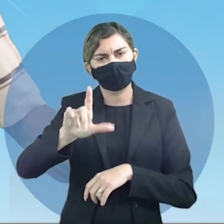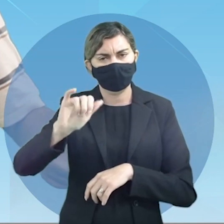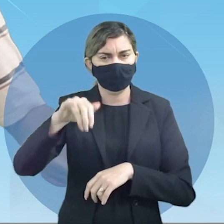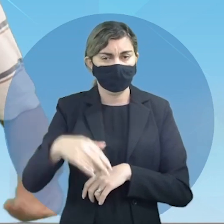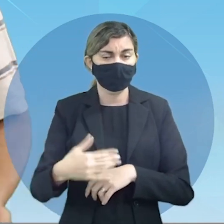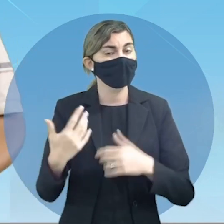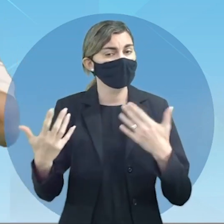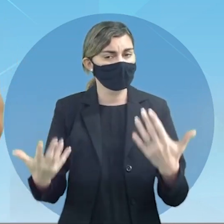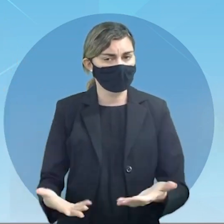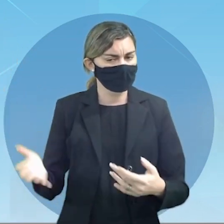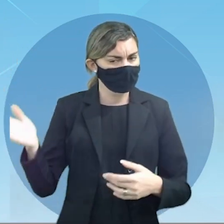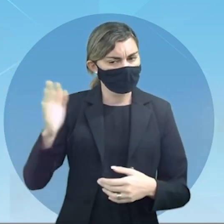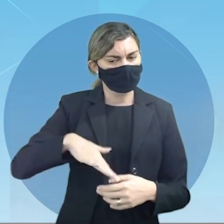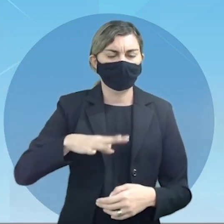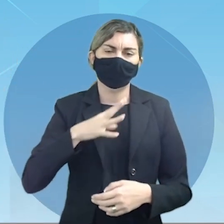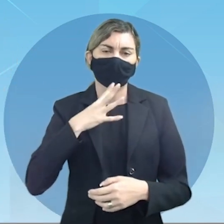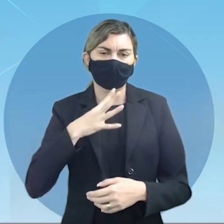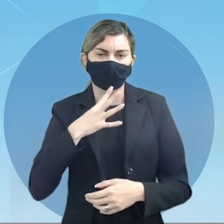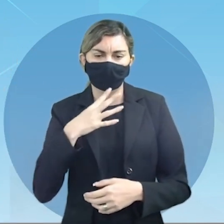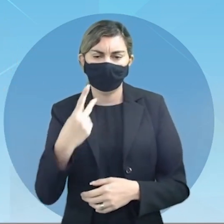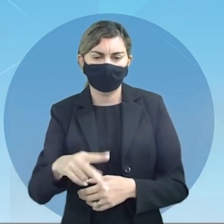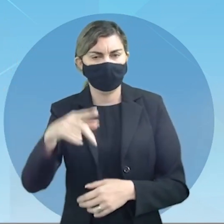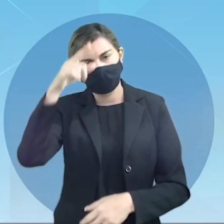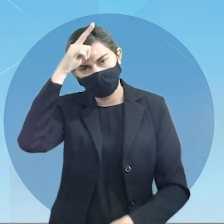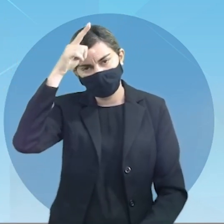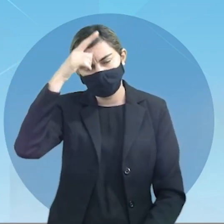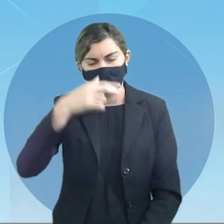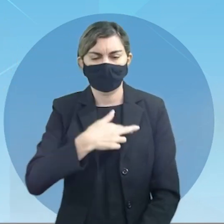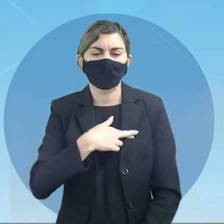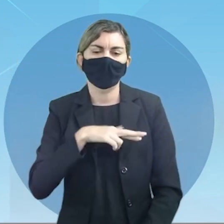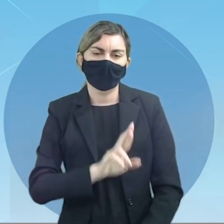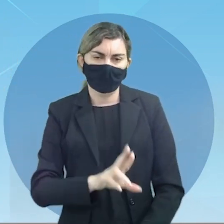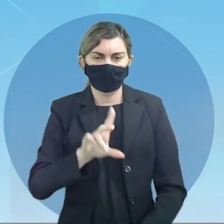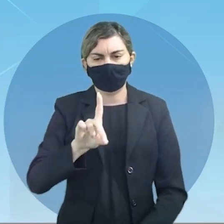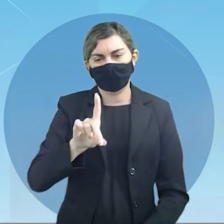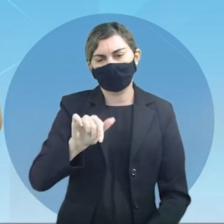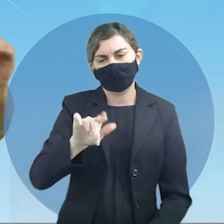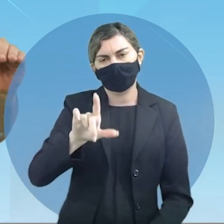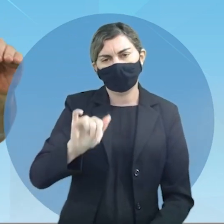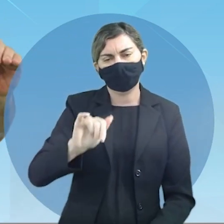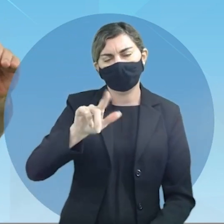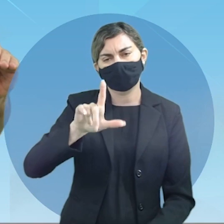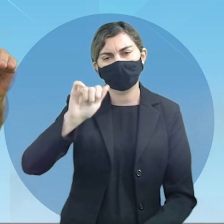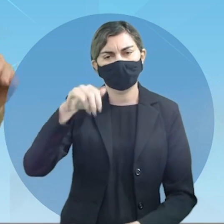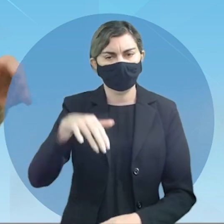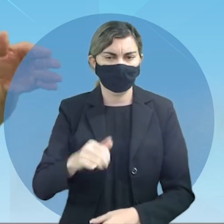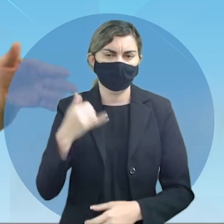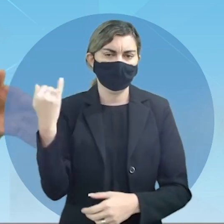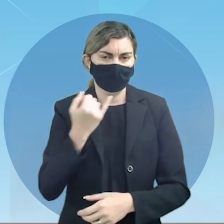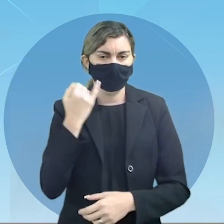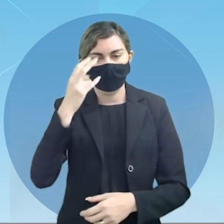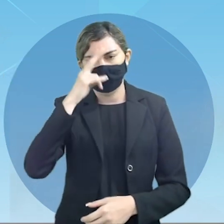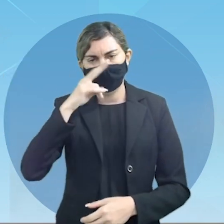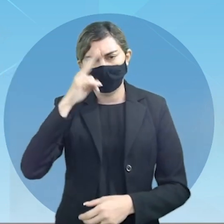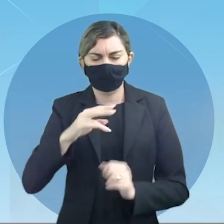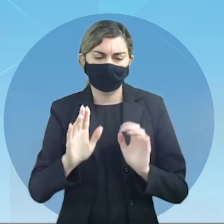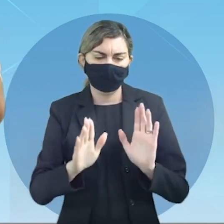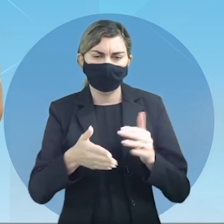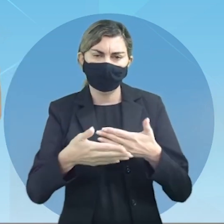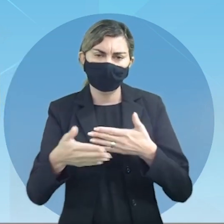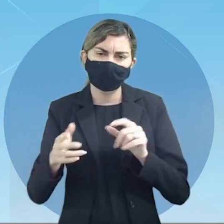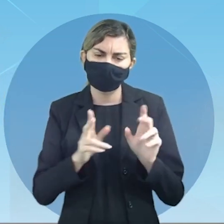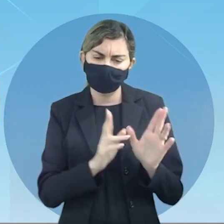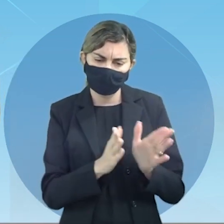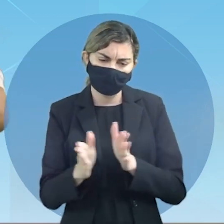então é isso, vamos conhecer esse líder religioso Dalai Lama e é importante lembrar que com esta série